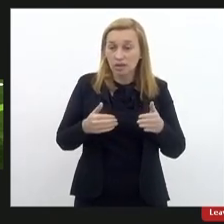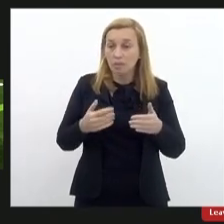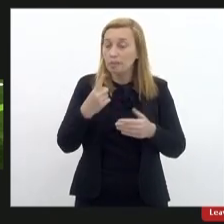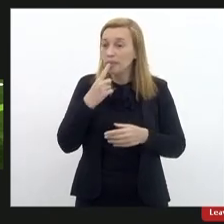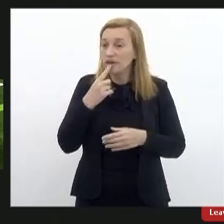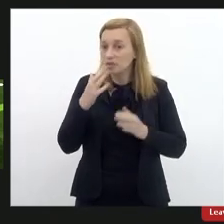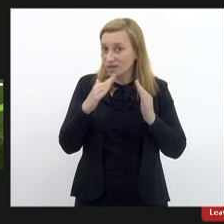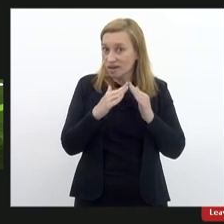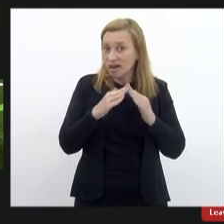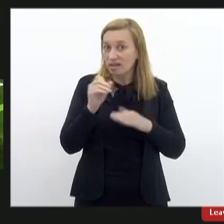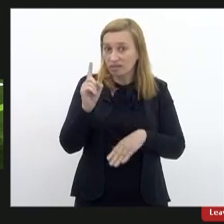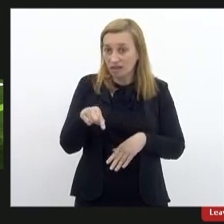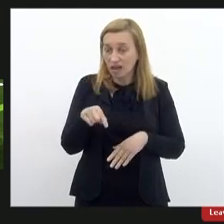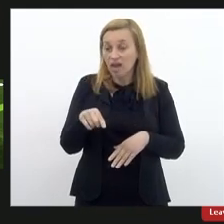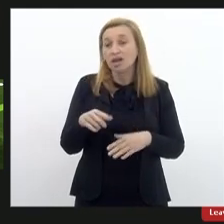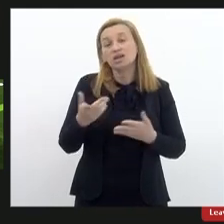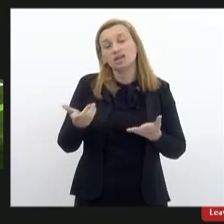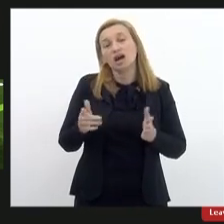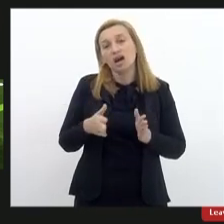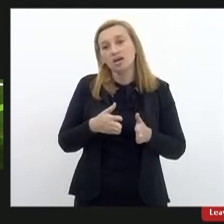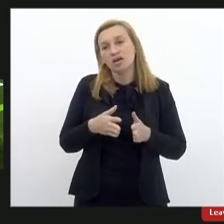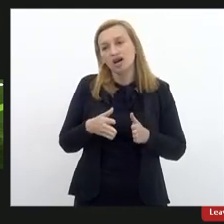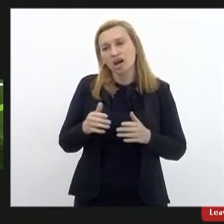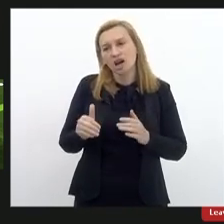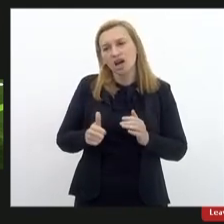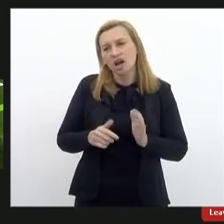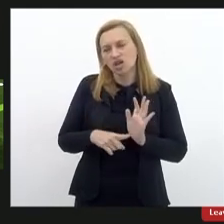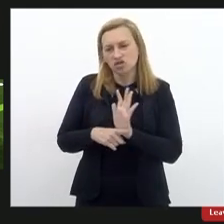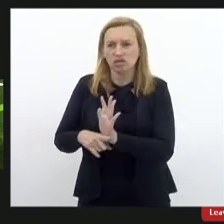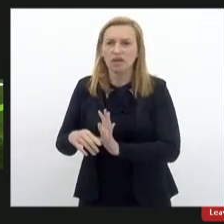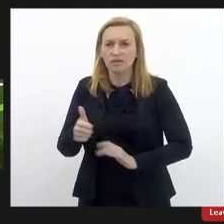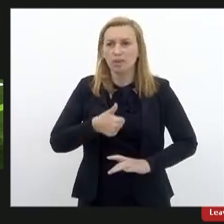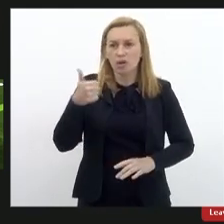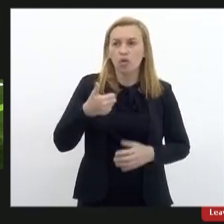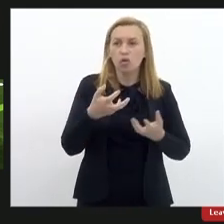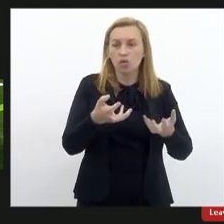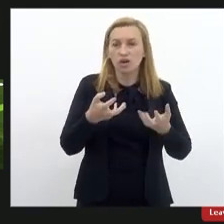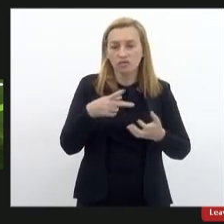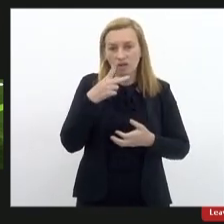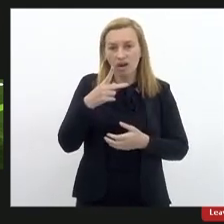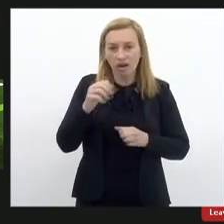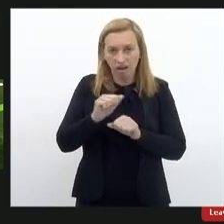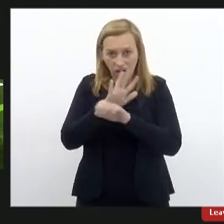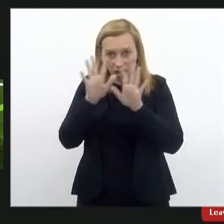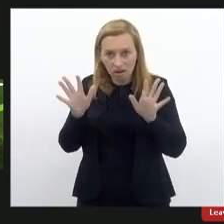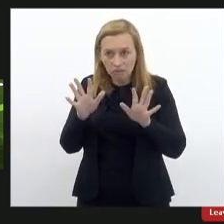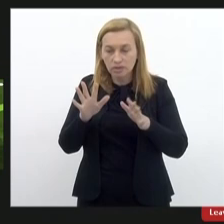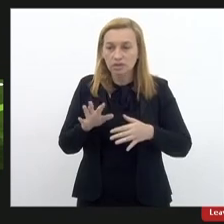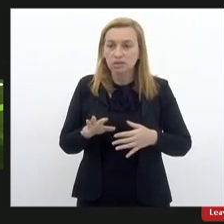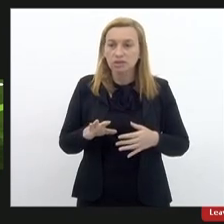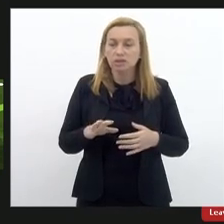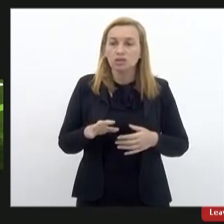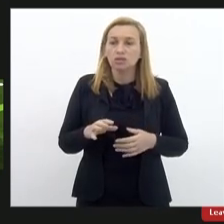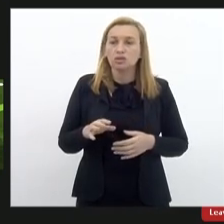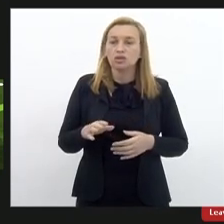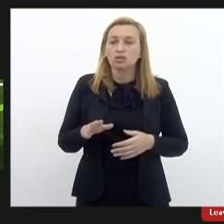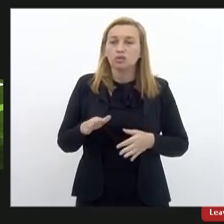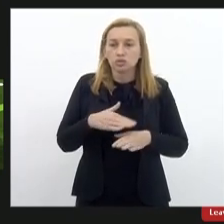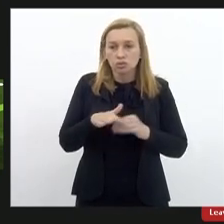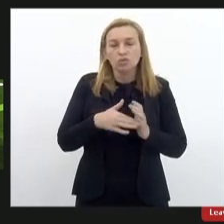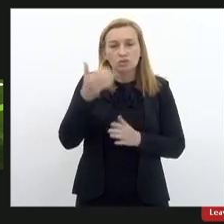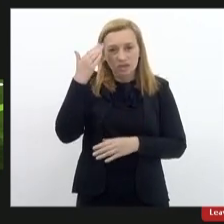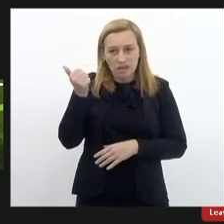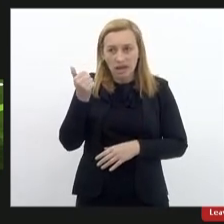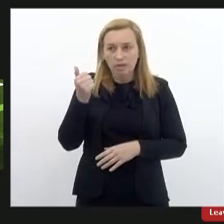casa, e isso facilitava, porque, eu quero deixar bem claro que a maioria sabe, mas eu